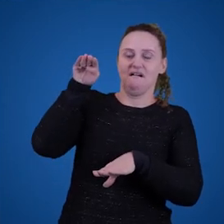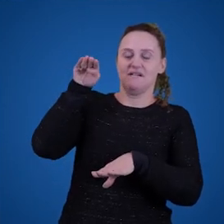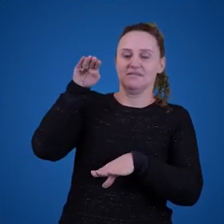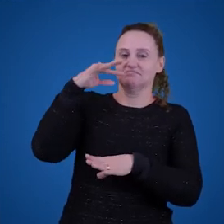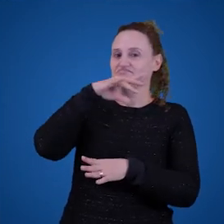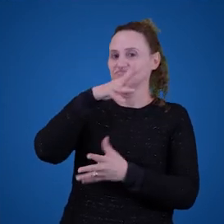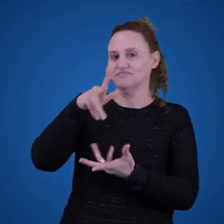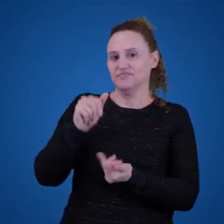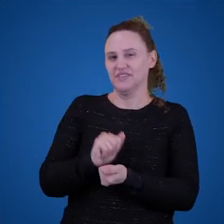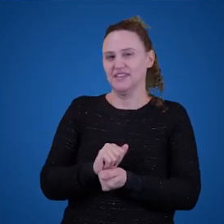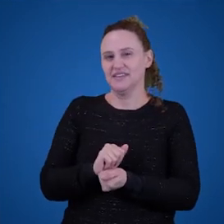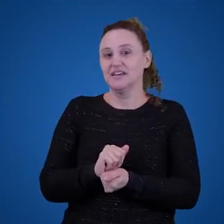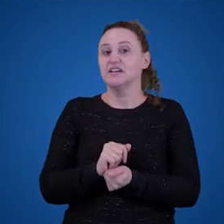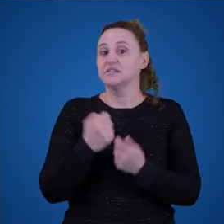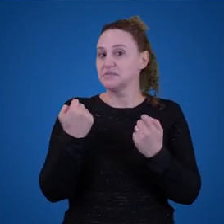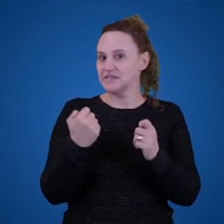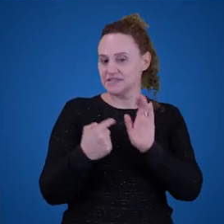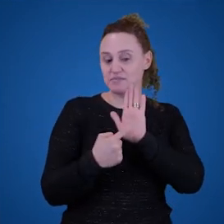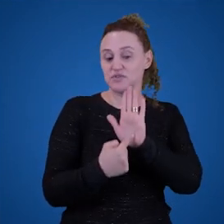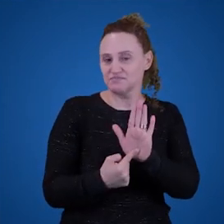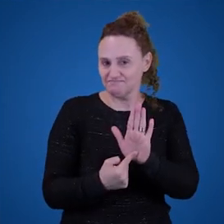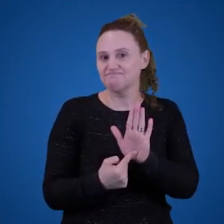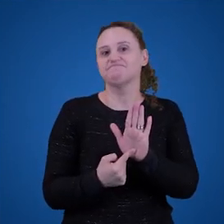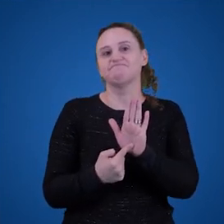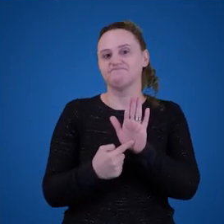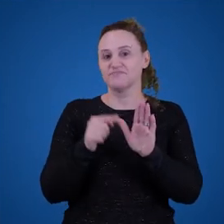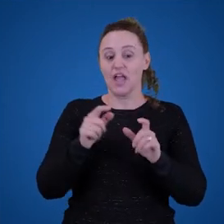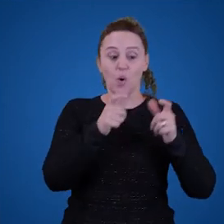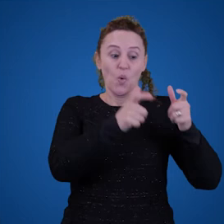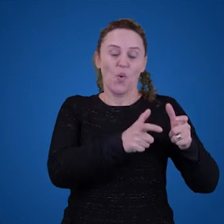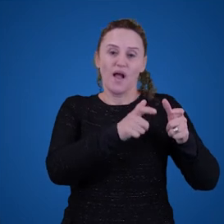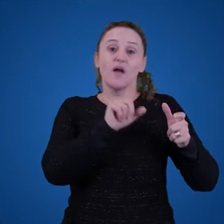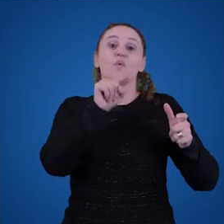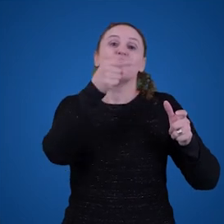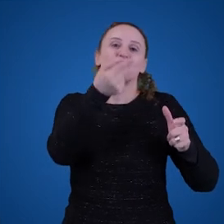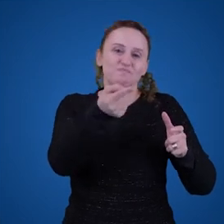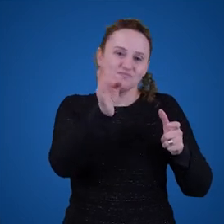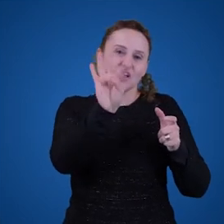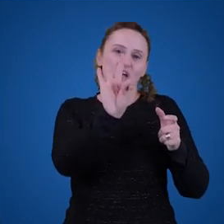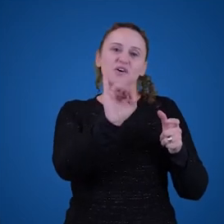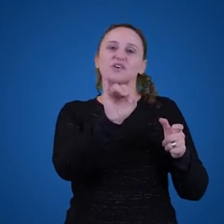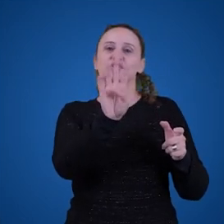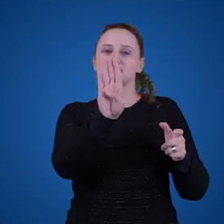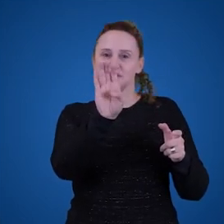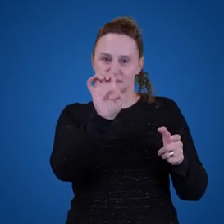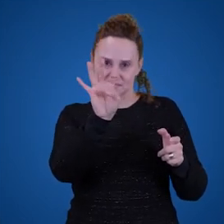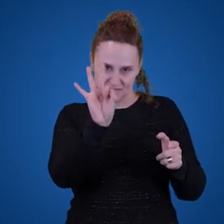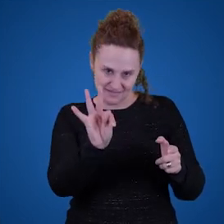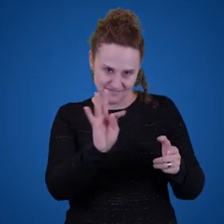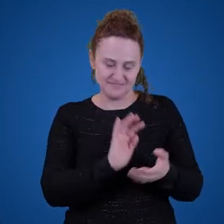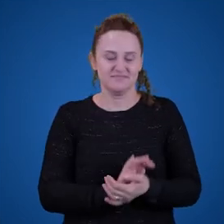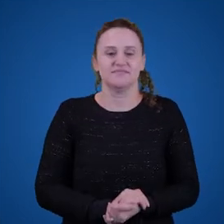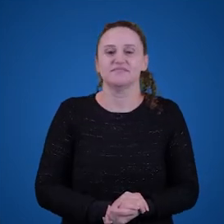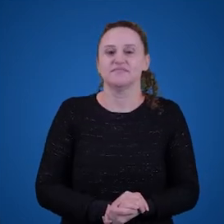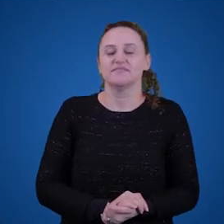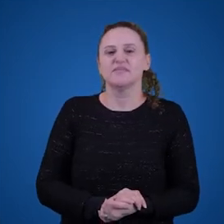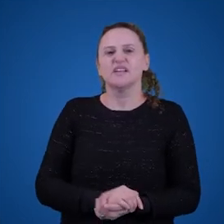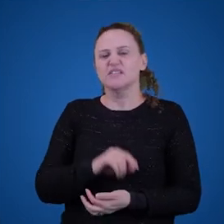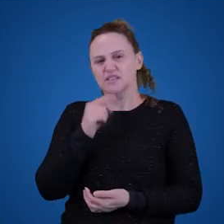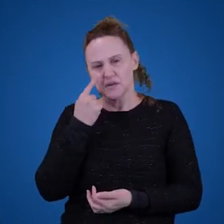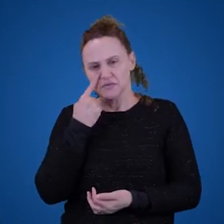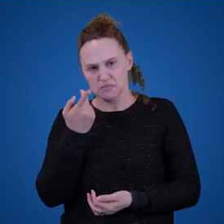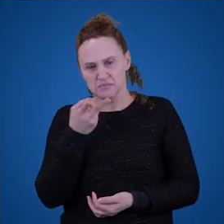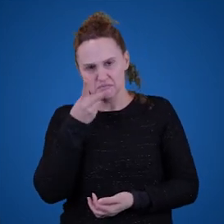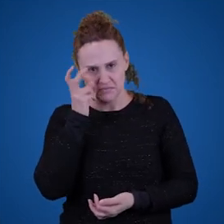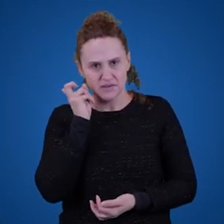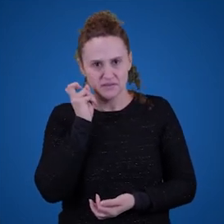Então, você está apontando para o lugar errado. Então, repare que a gente tem um fenômeno específico aqui. Os itens linguísticos,